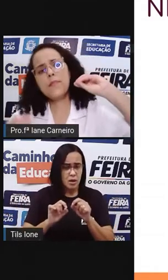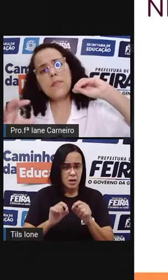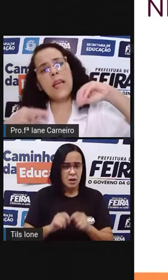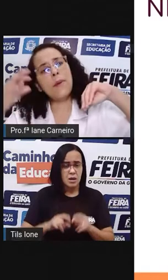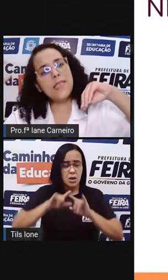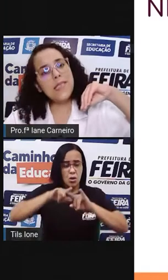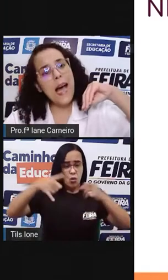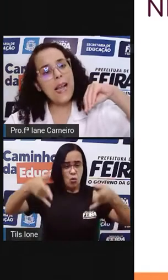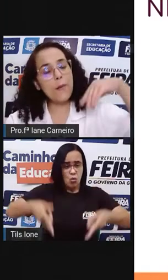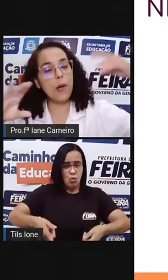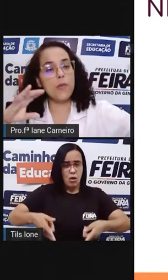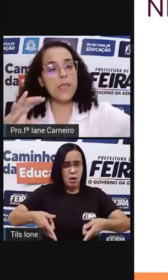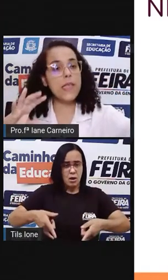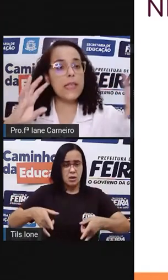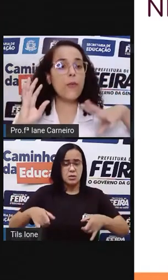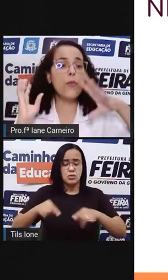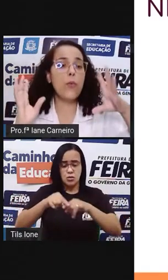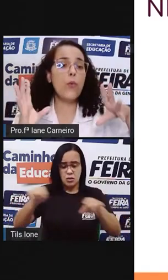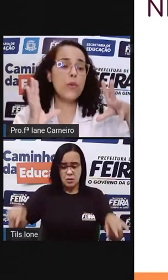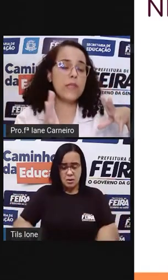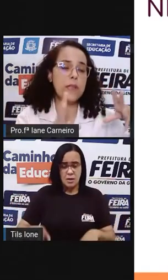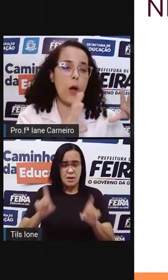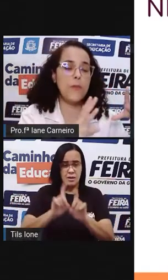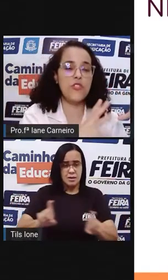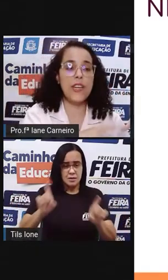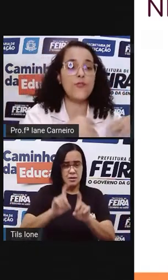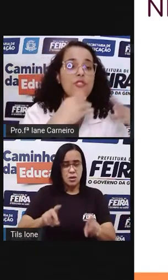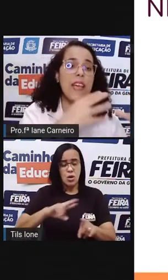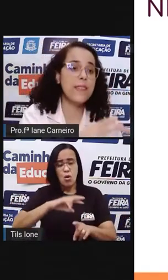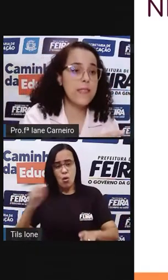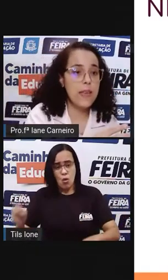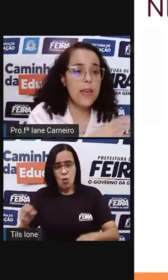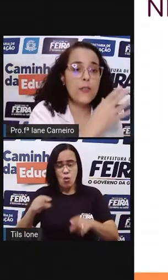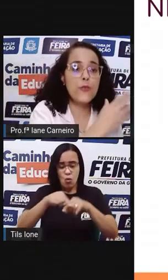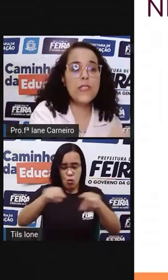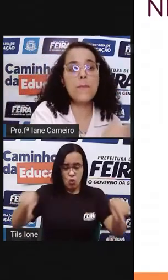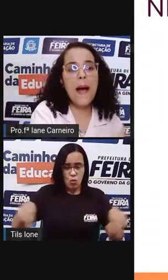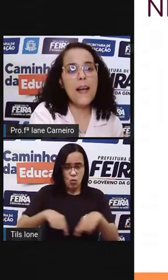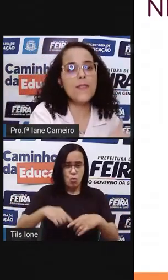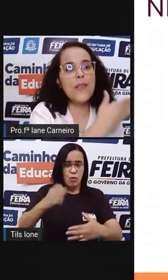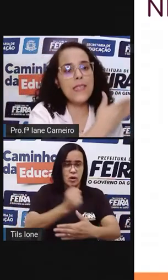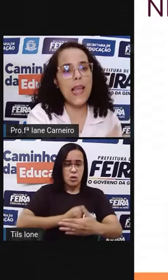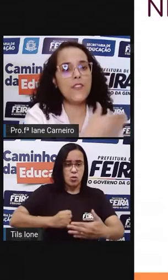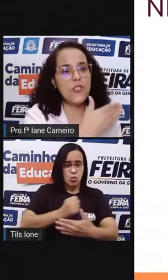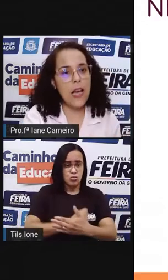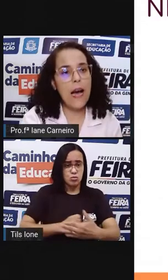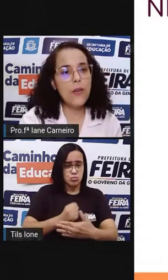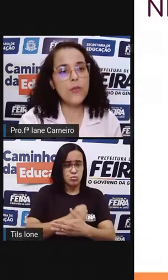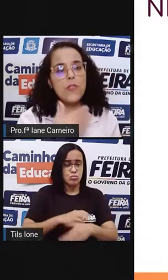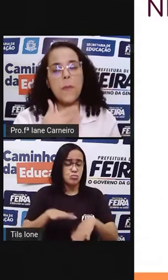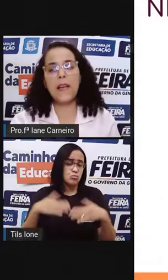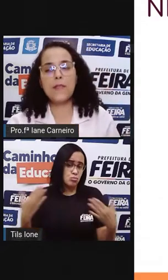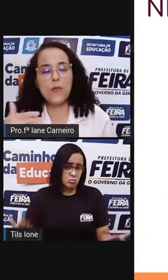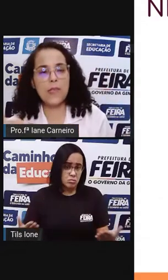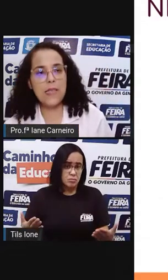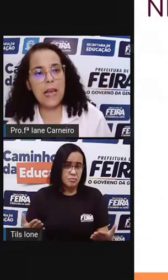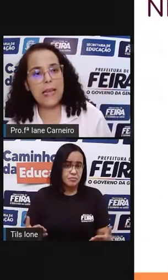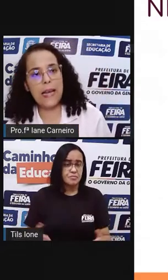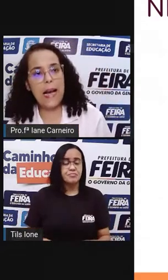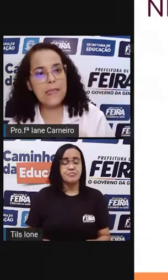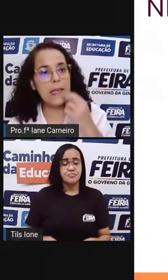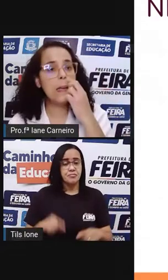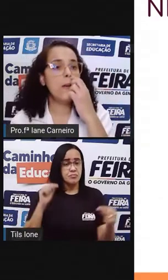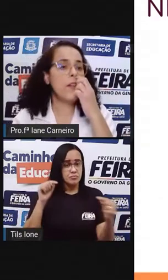é uma sala, é uma cozinha. Então os objetos desse, do espaço da sala de aula, do espaço da sua